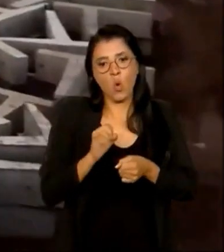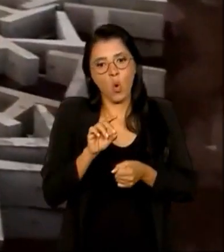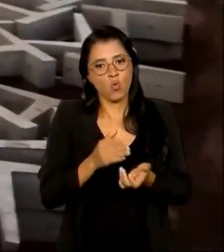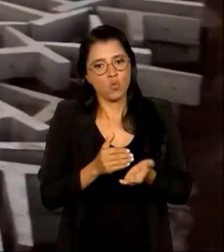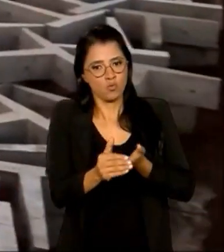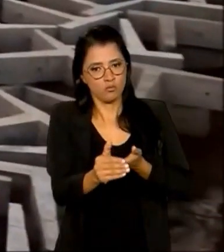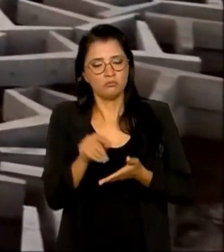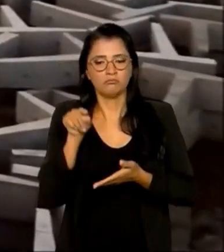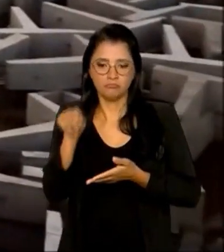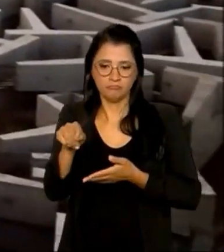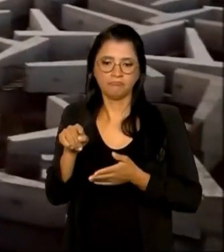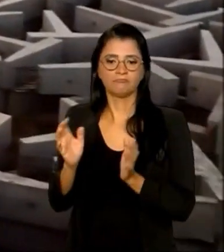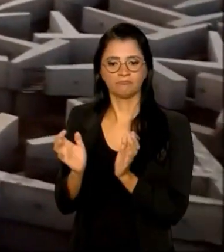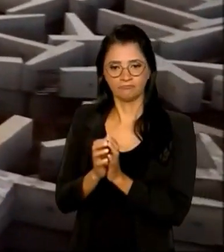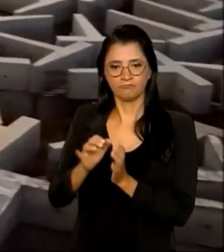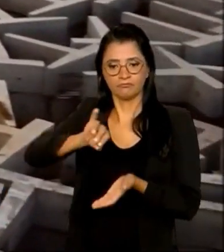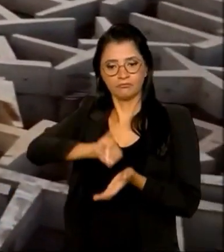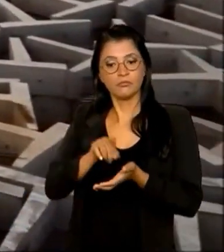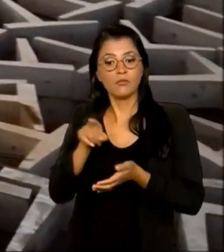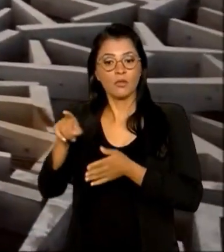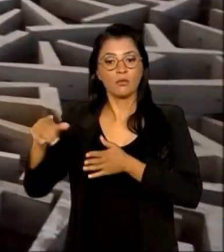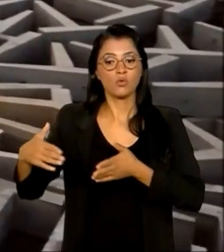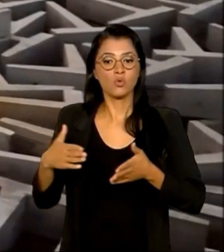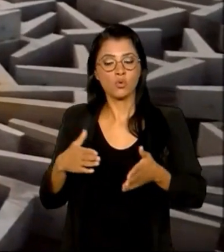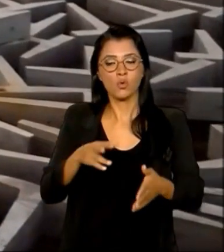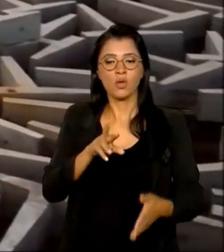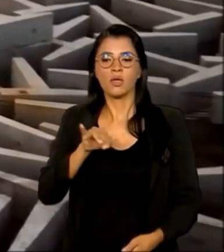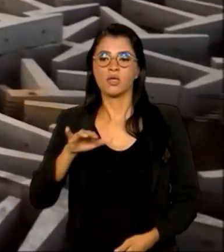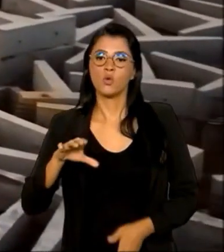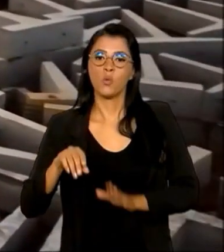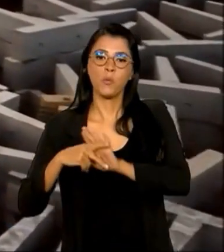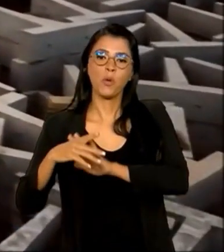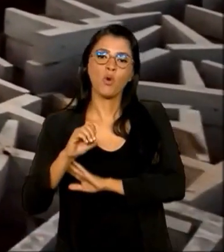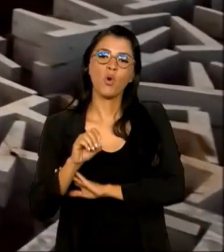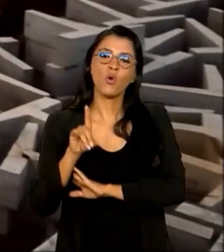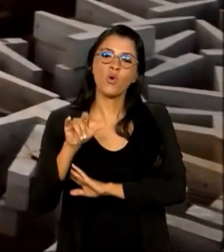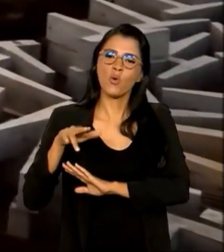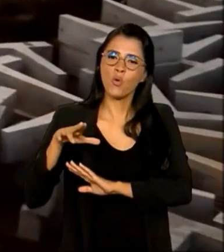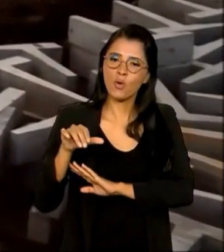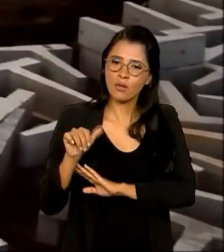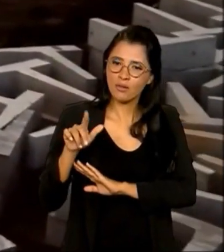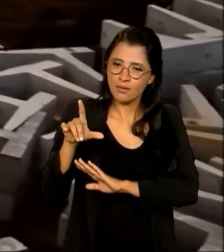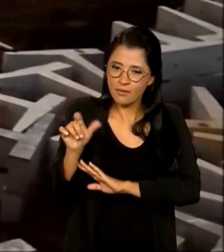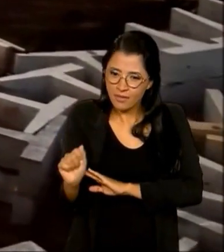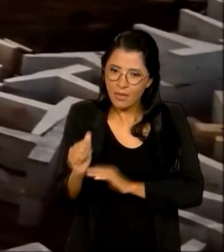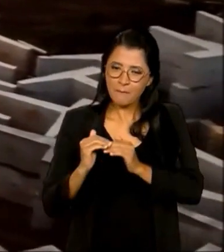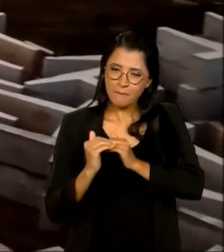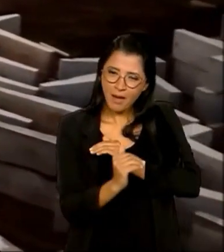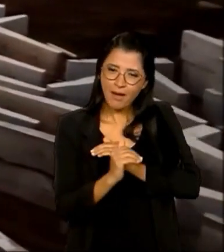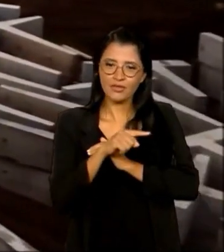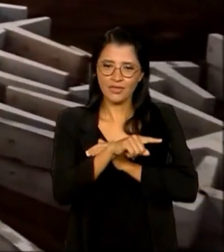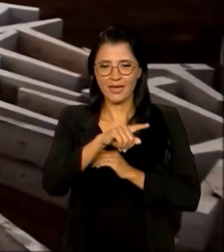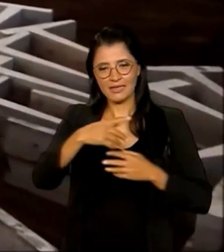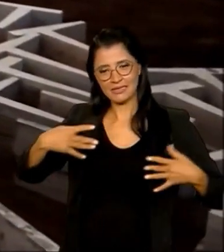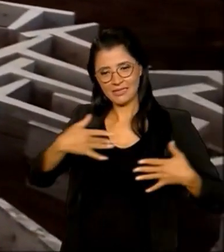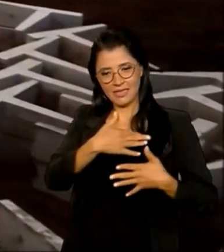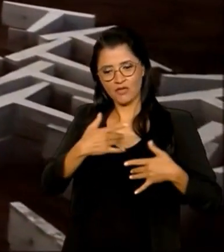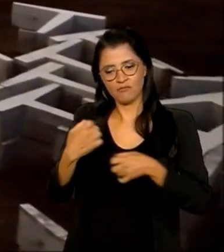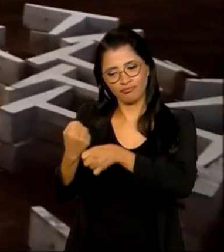Em Recife, o canal do Fragoso, o chamado Rio de Olinda, que corta a parte baixa da cidade, será